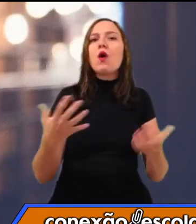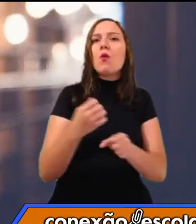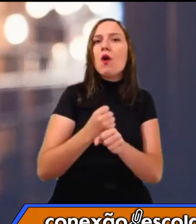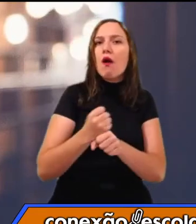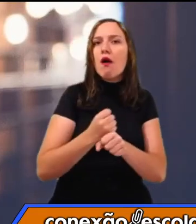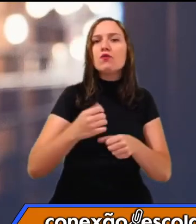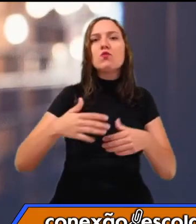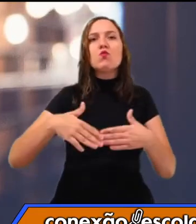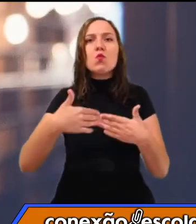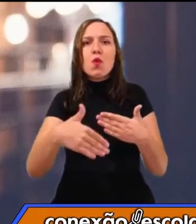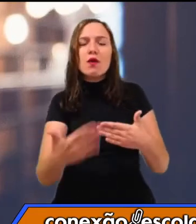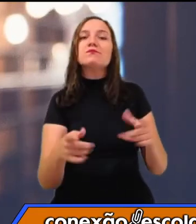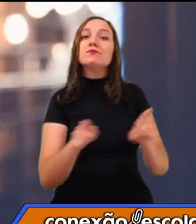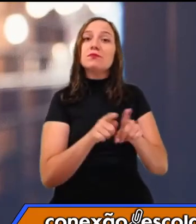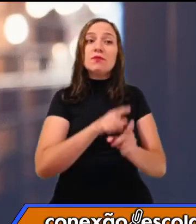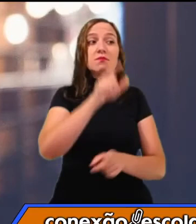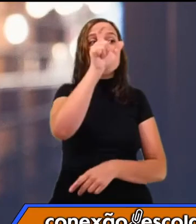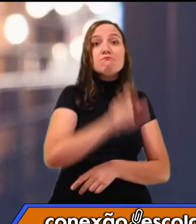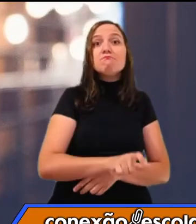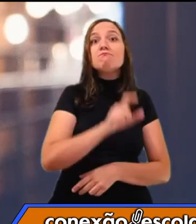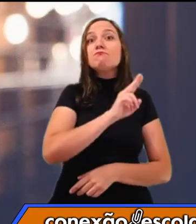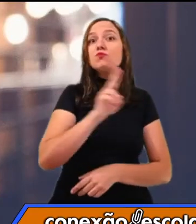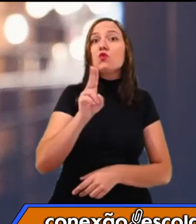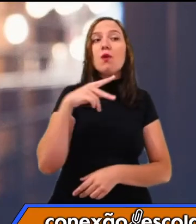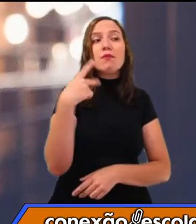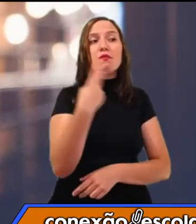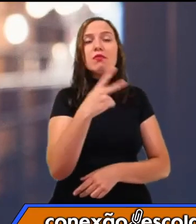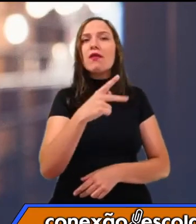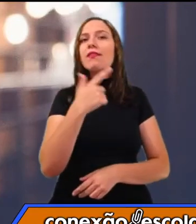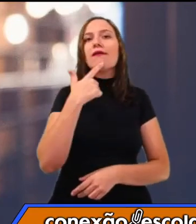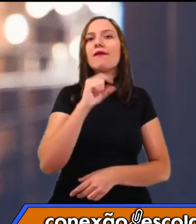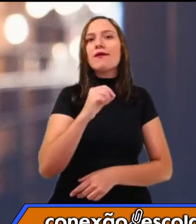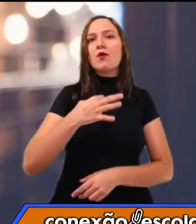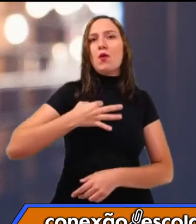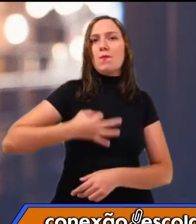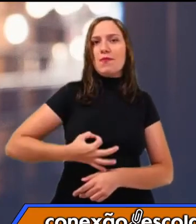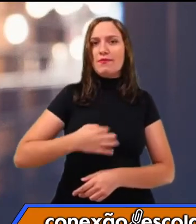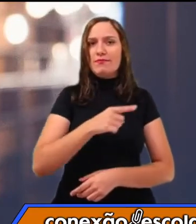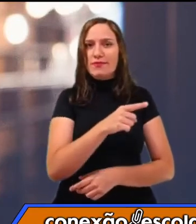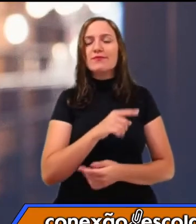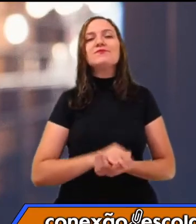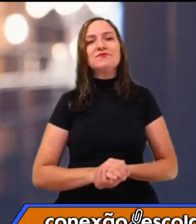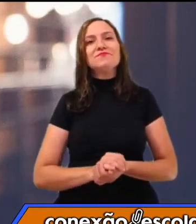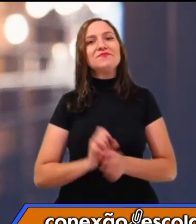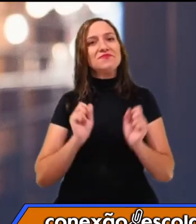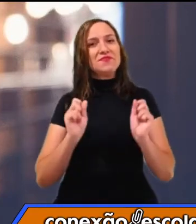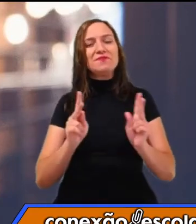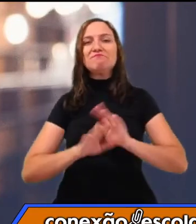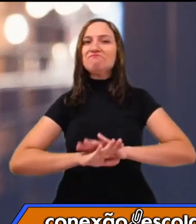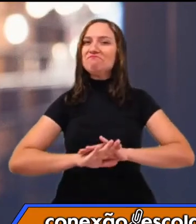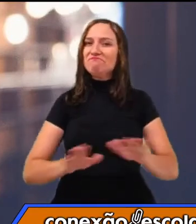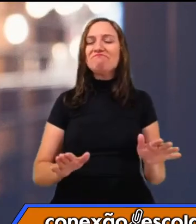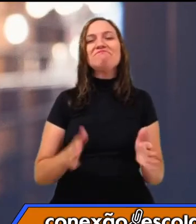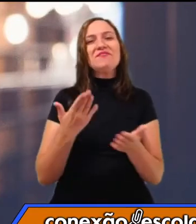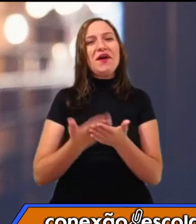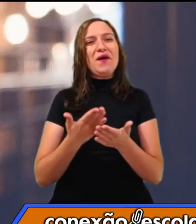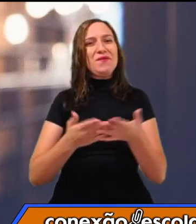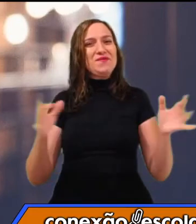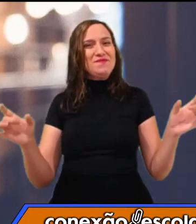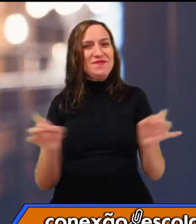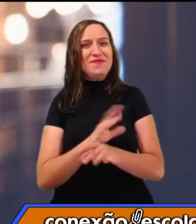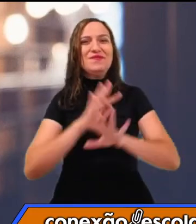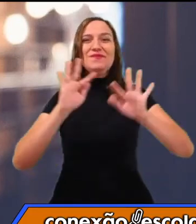homenageia. O personagem homenageado. Valeu? Então, é isso. Nós terminamos aqui.